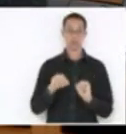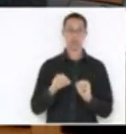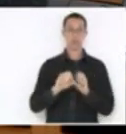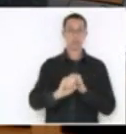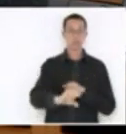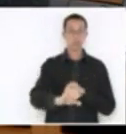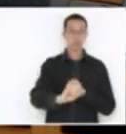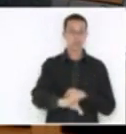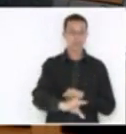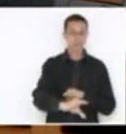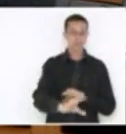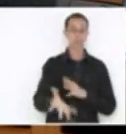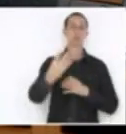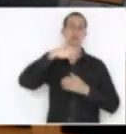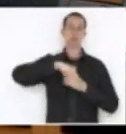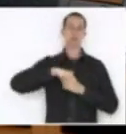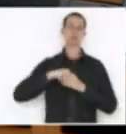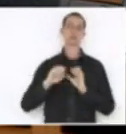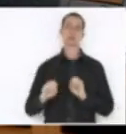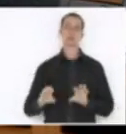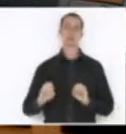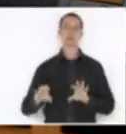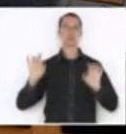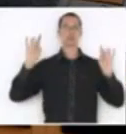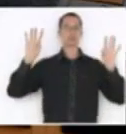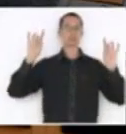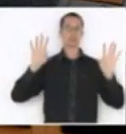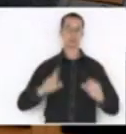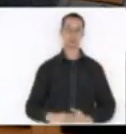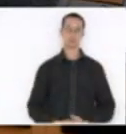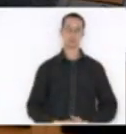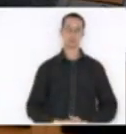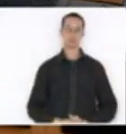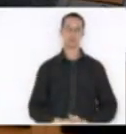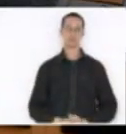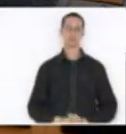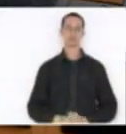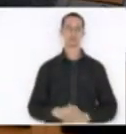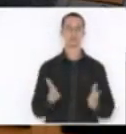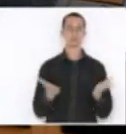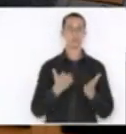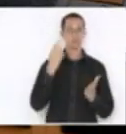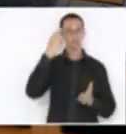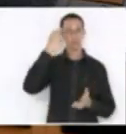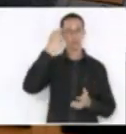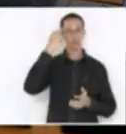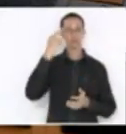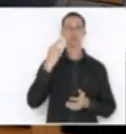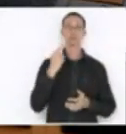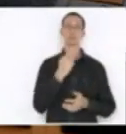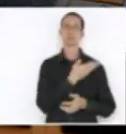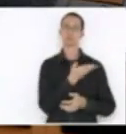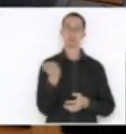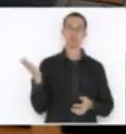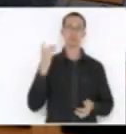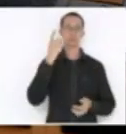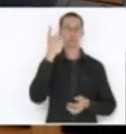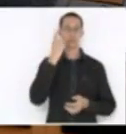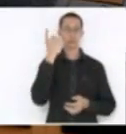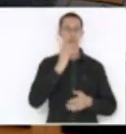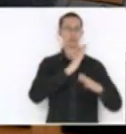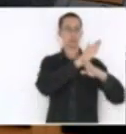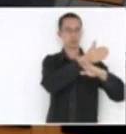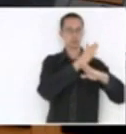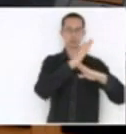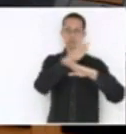especial. Agora, vamos imaginar aqui os deputados, meus colegas, que vão visitar as regiões